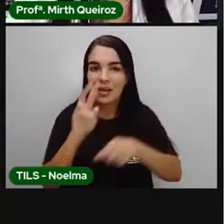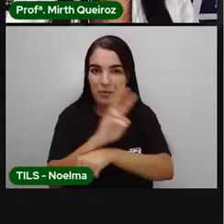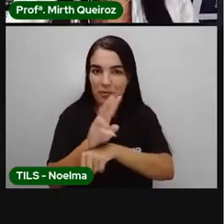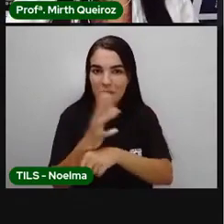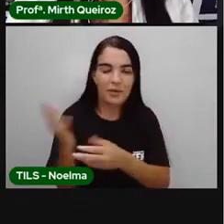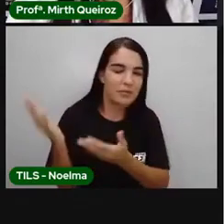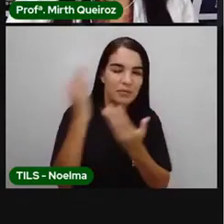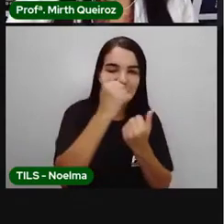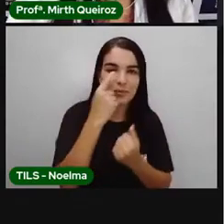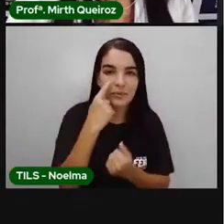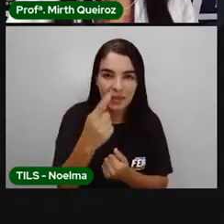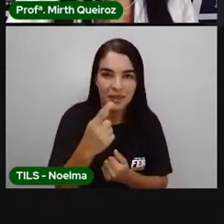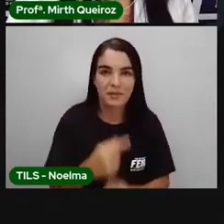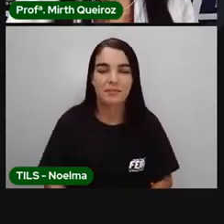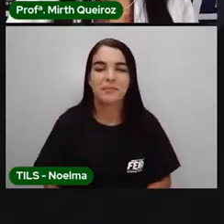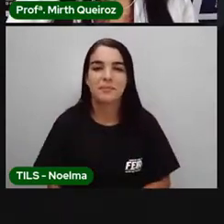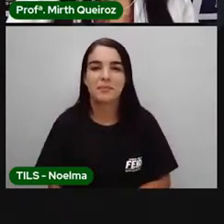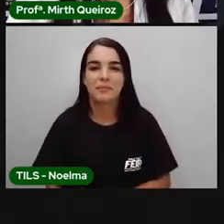Vamos ver?